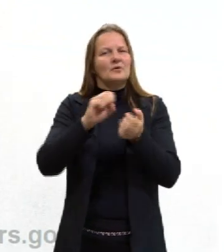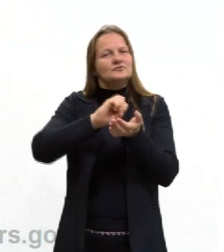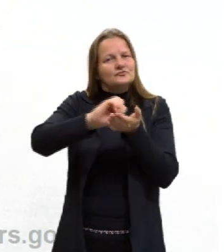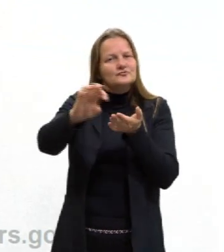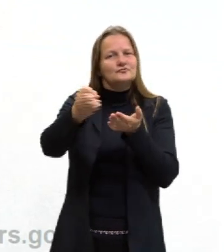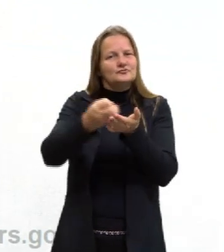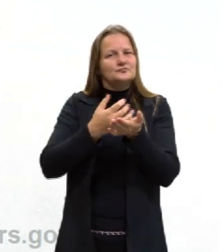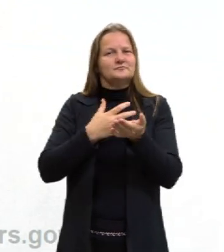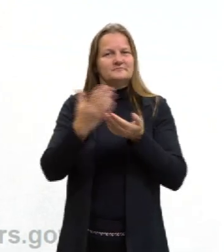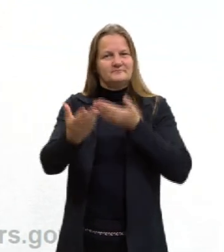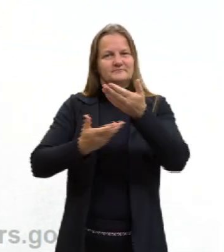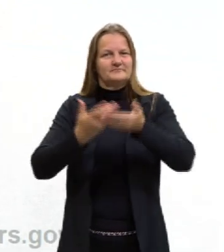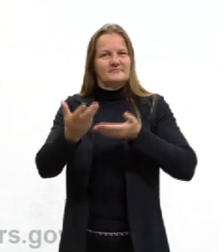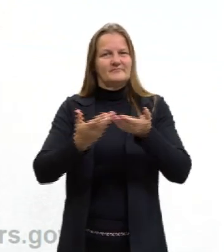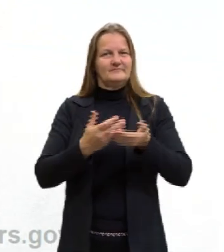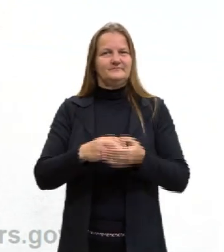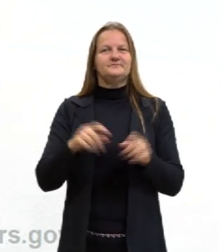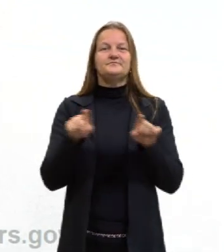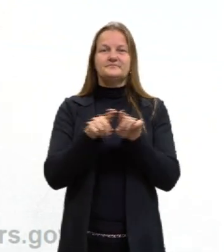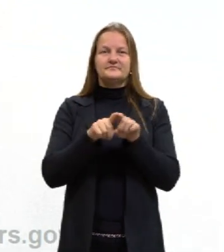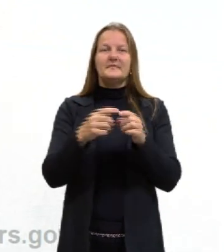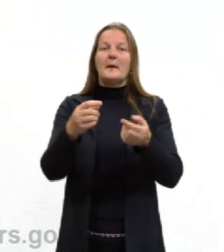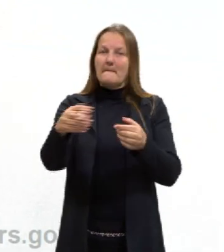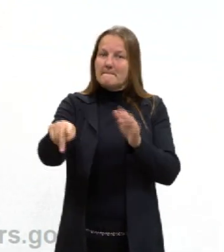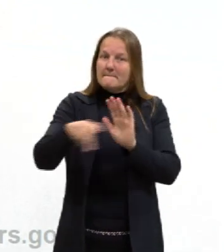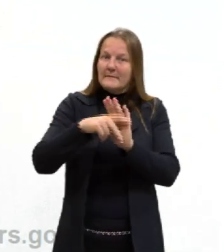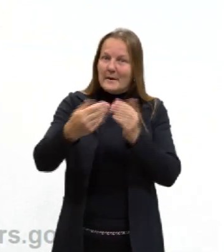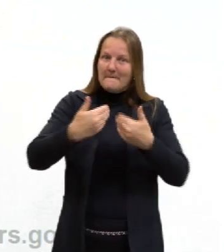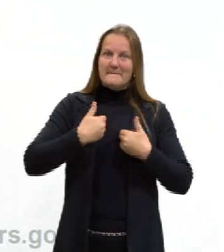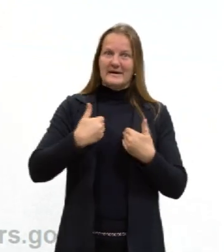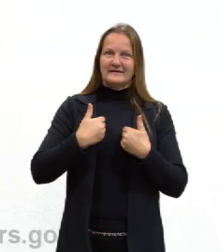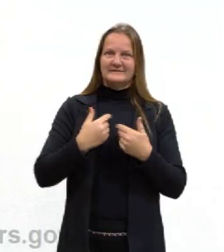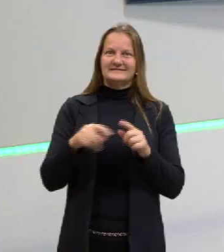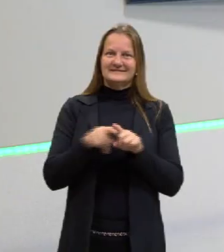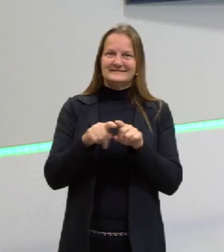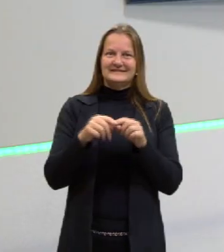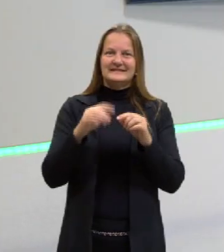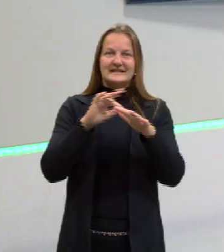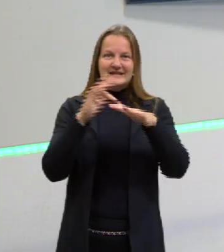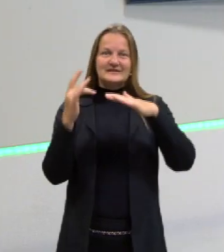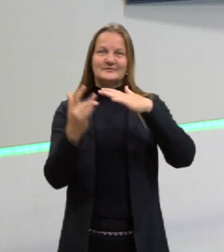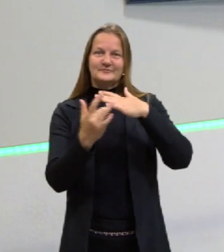você também pode mandar lá, ou para mim também, nas minhas redes.